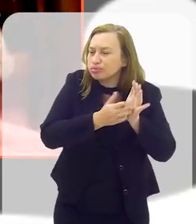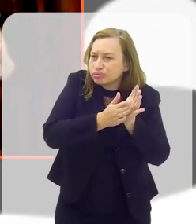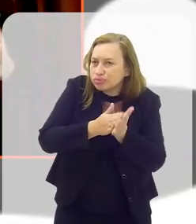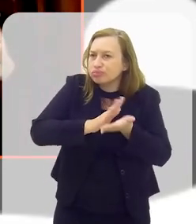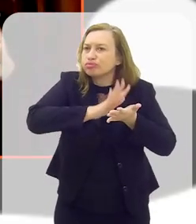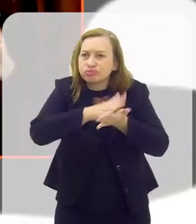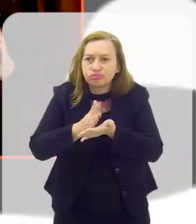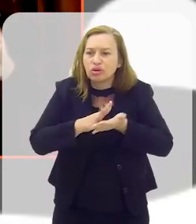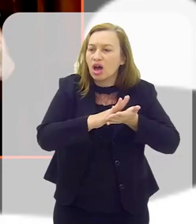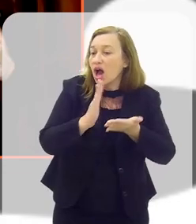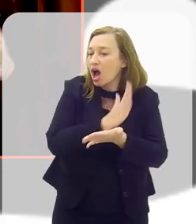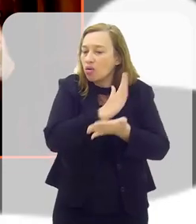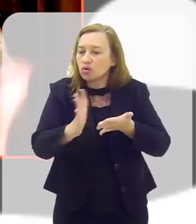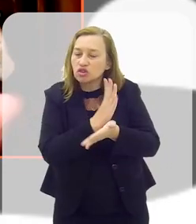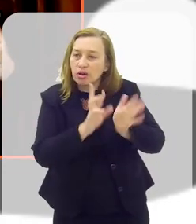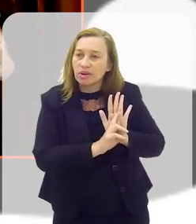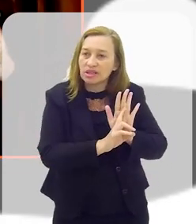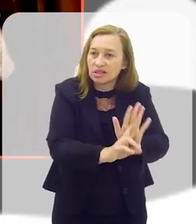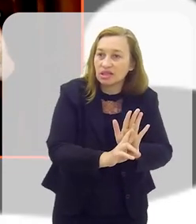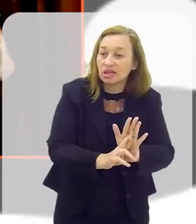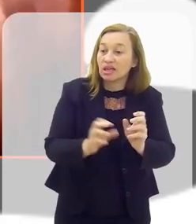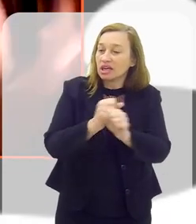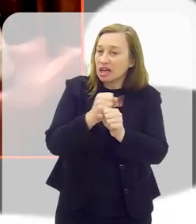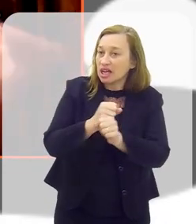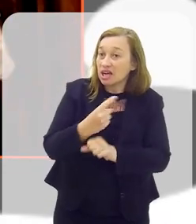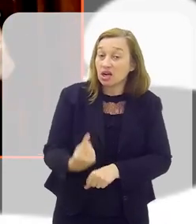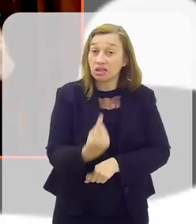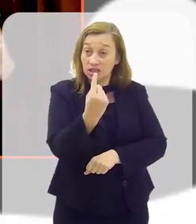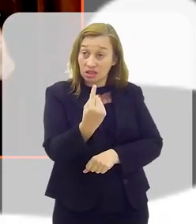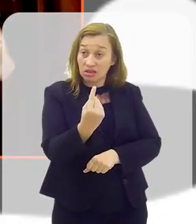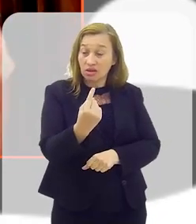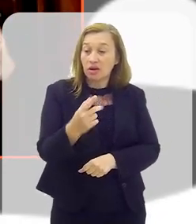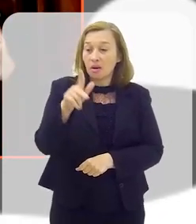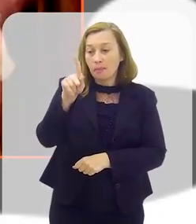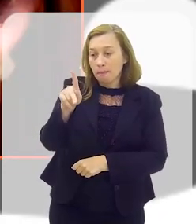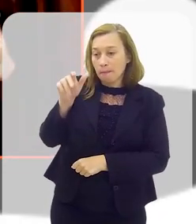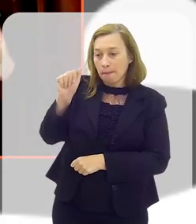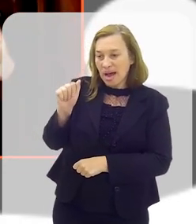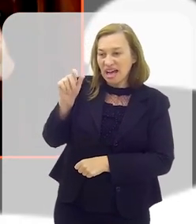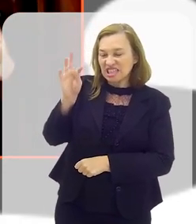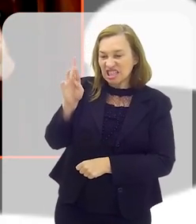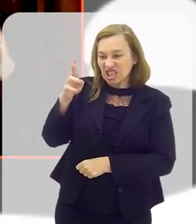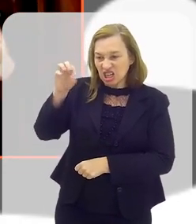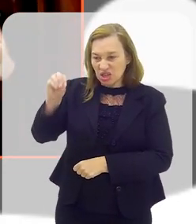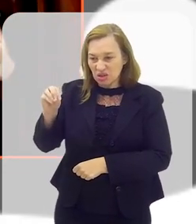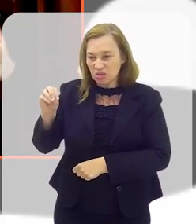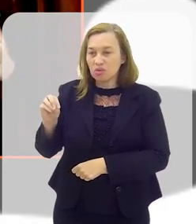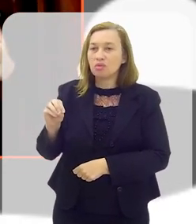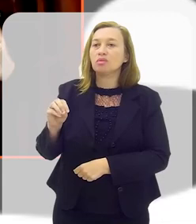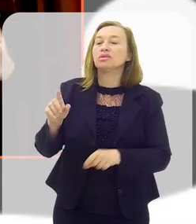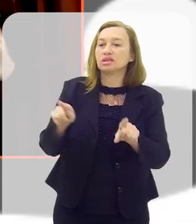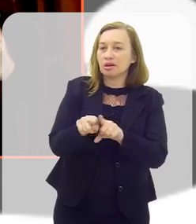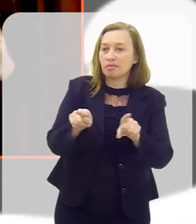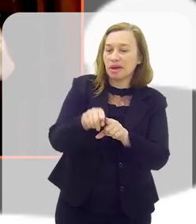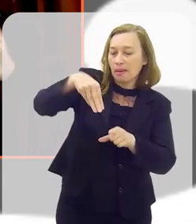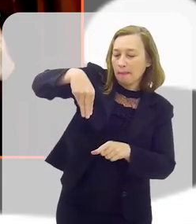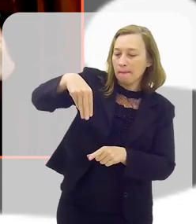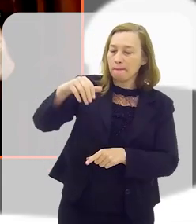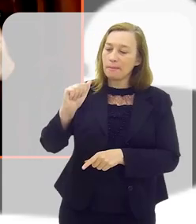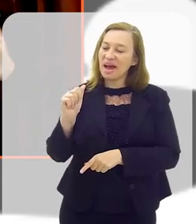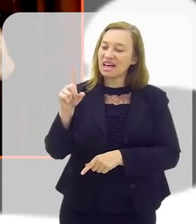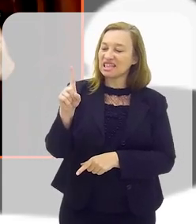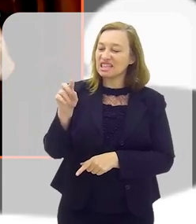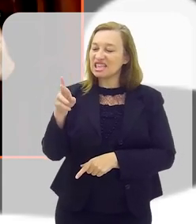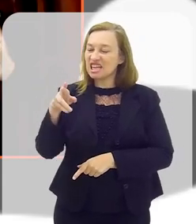alguns dos embaixadores para que, naquele ano, ele seja, na realidade, o padrinho ou a madrinha da nossa feijoada. A